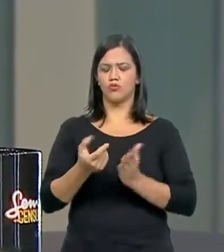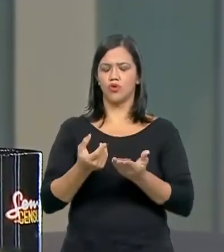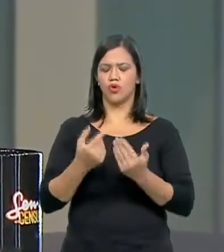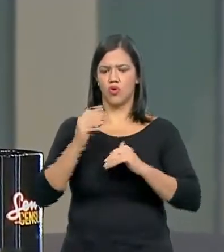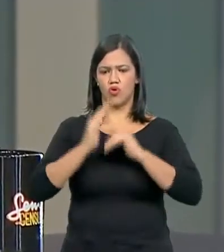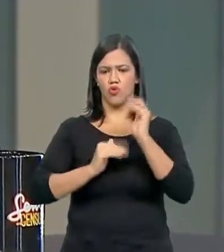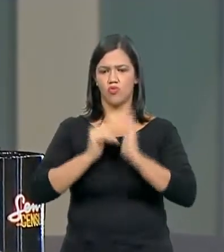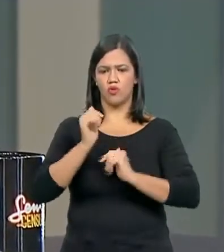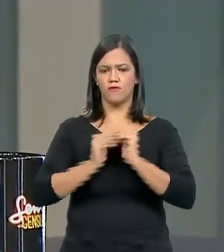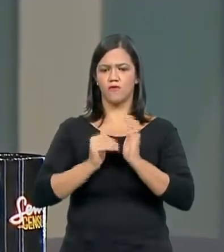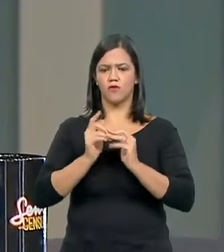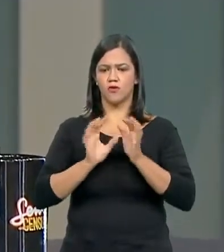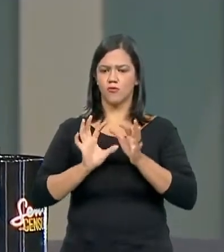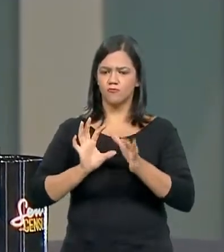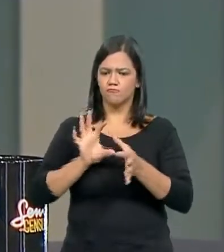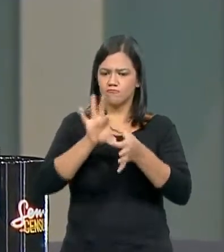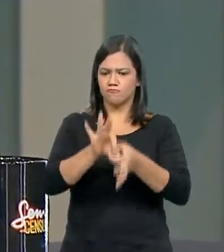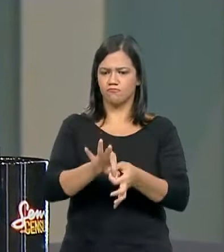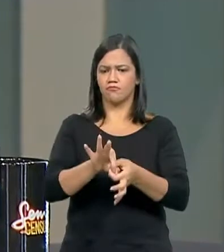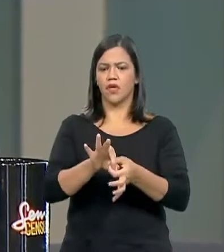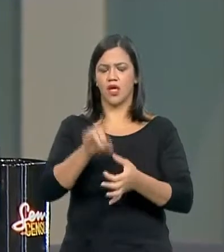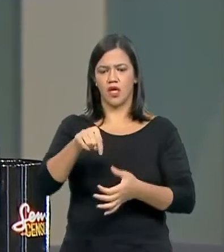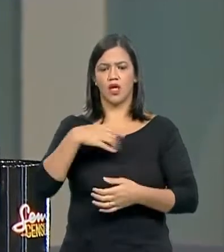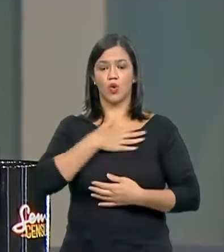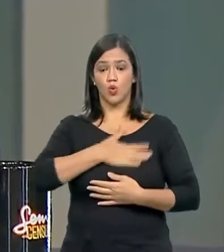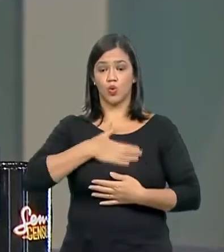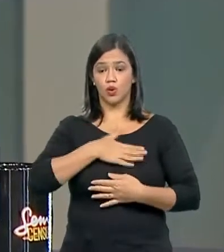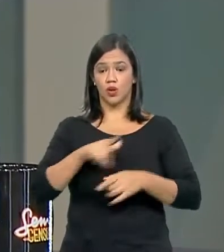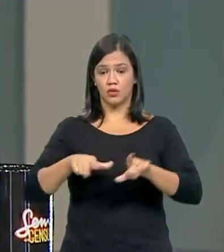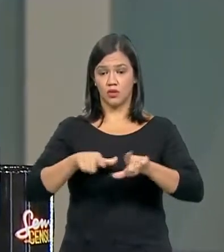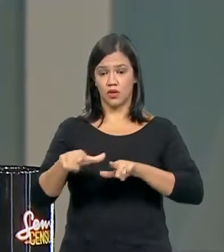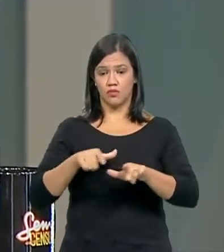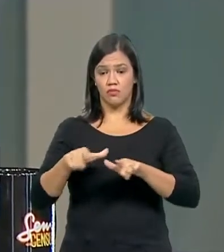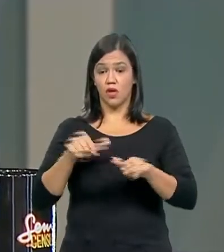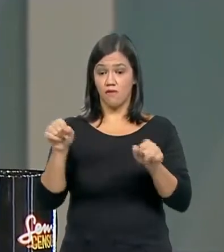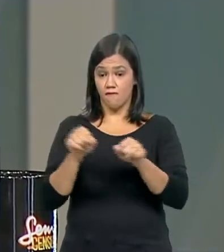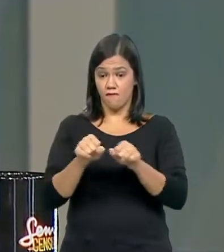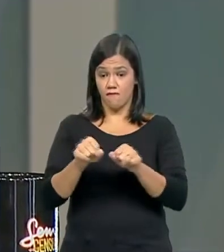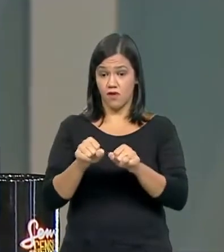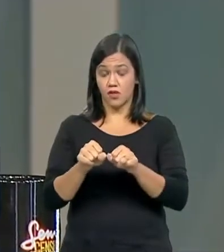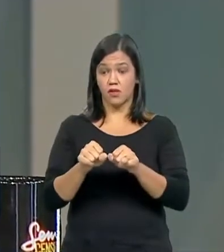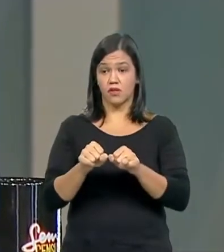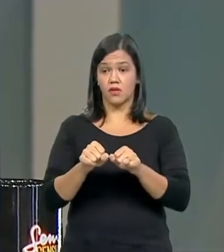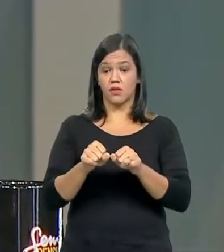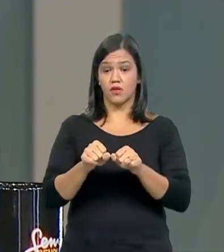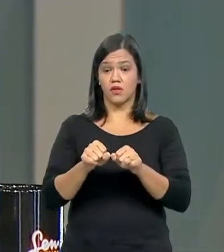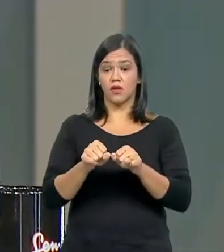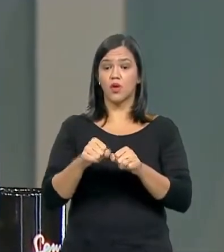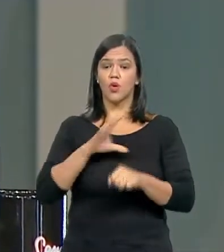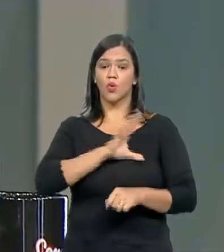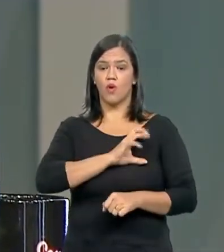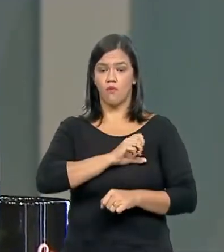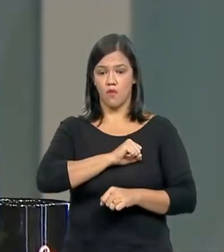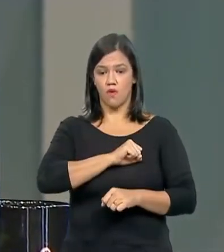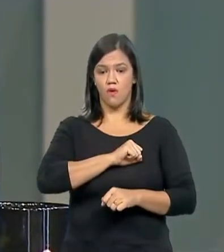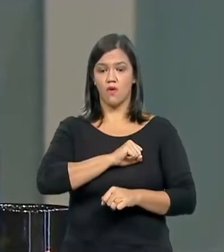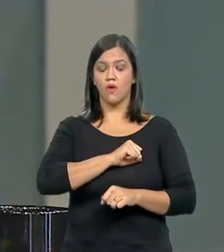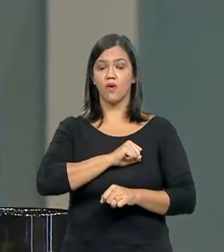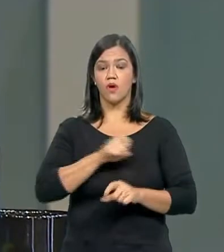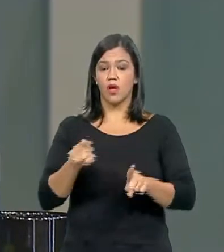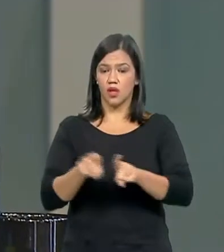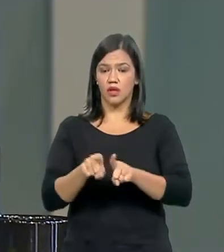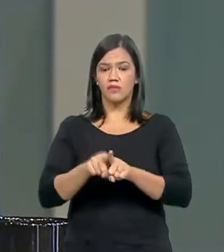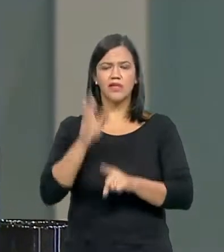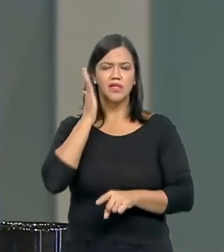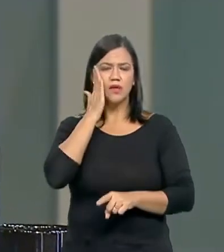profissional mais indicado. Que é gostar do que faz, fazer aquilo com muito amor e saber